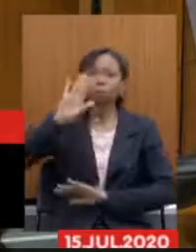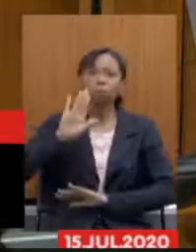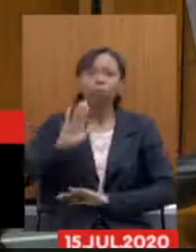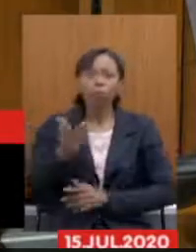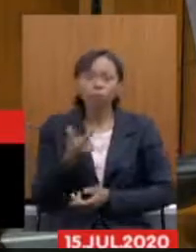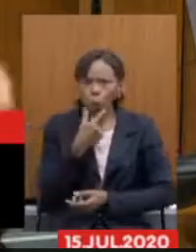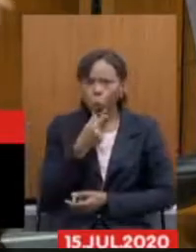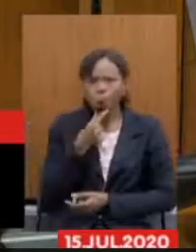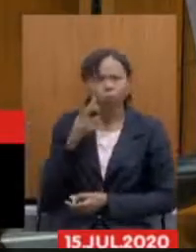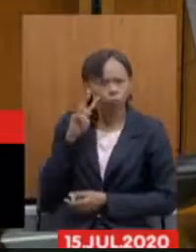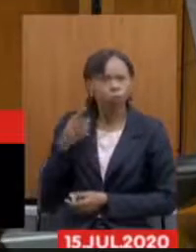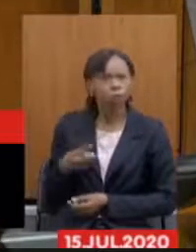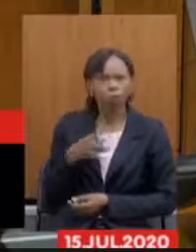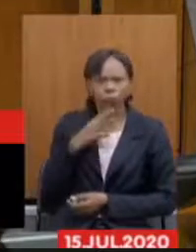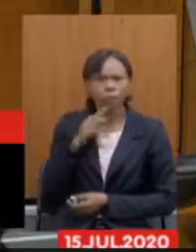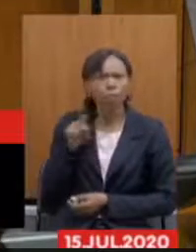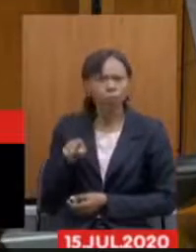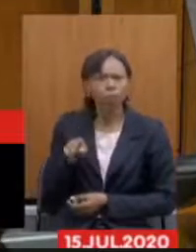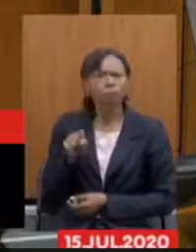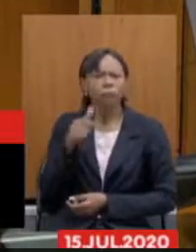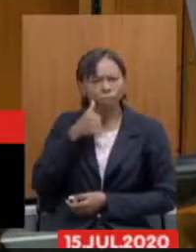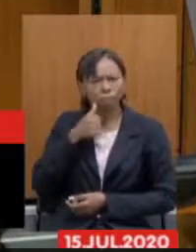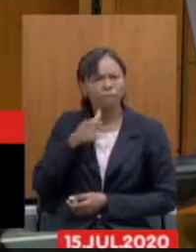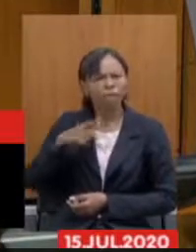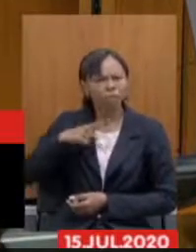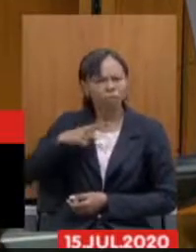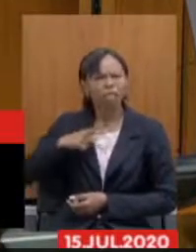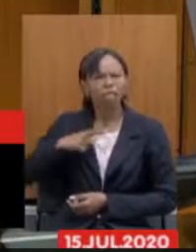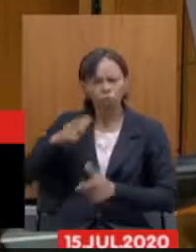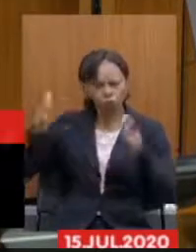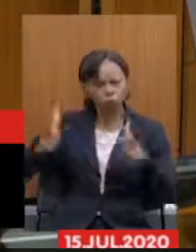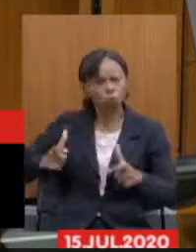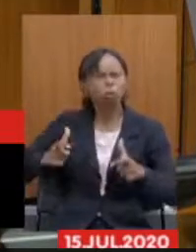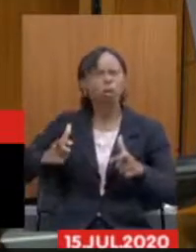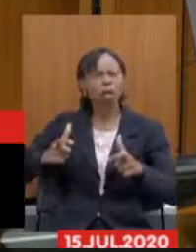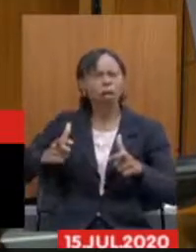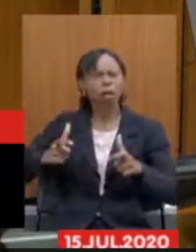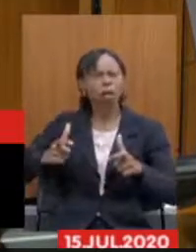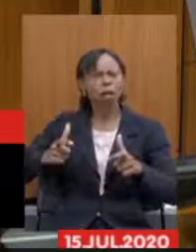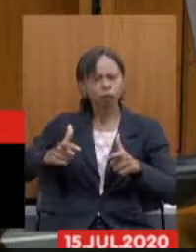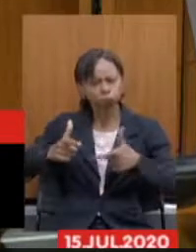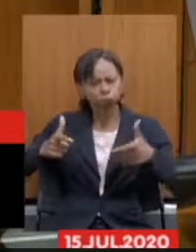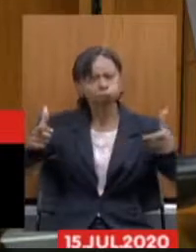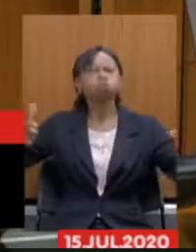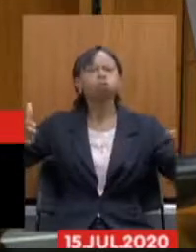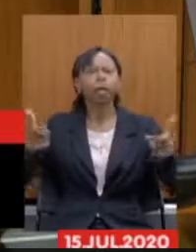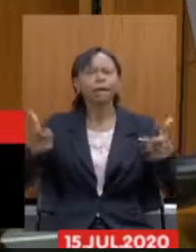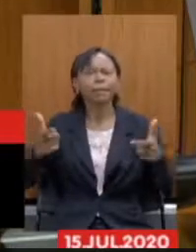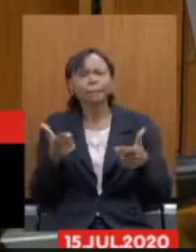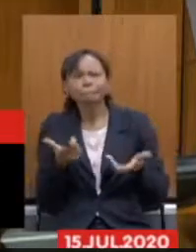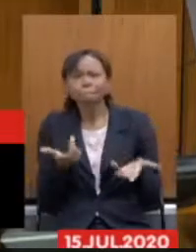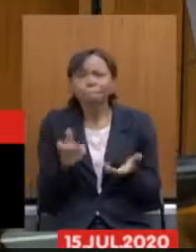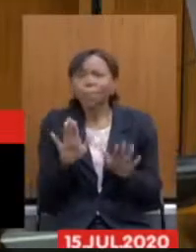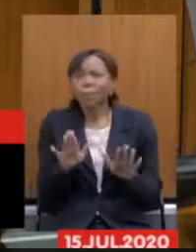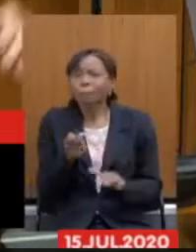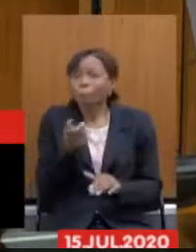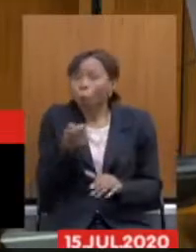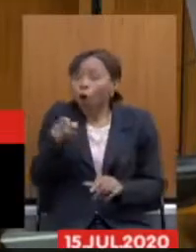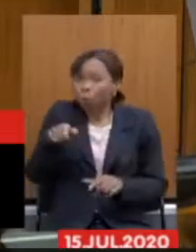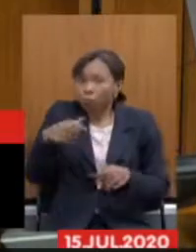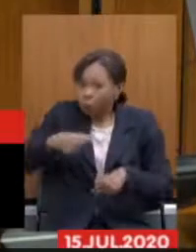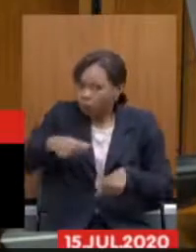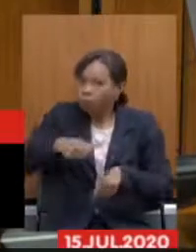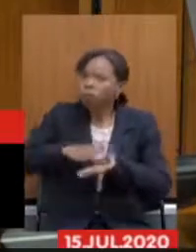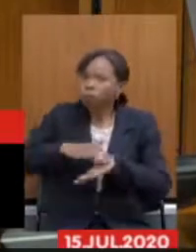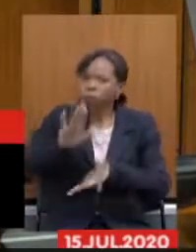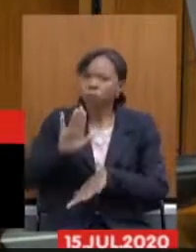as mulheres tem o seu espaço estão alcançando que são pequenos ainda dentro da realidade que elas precisavam está aqui a